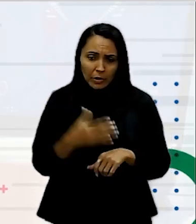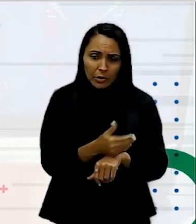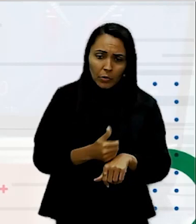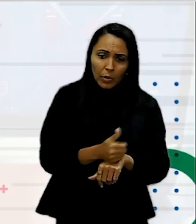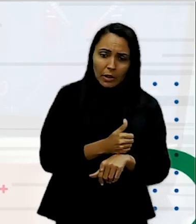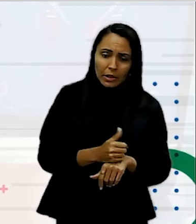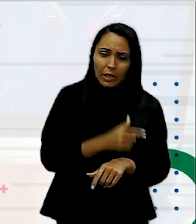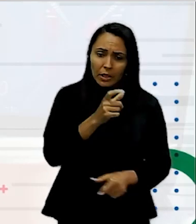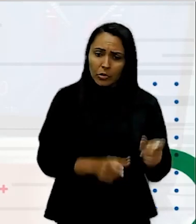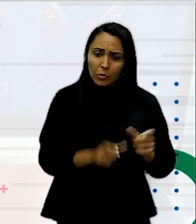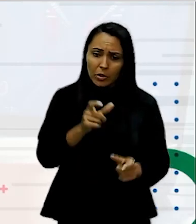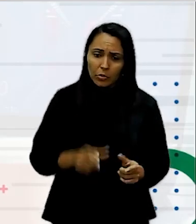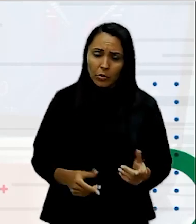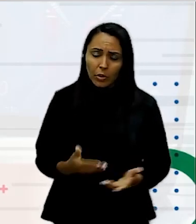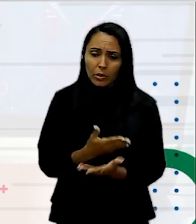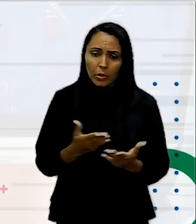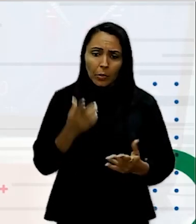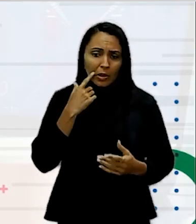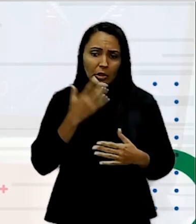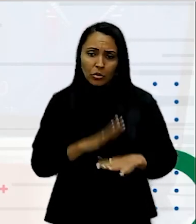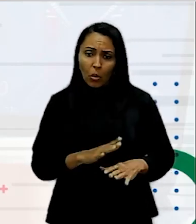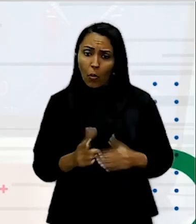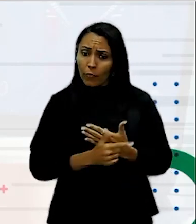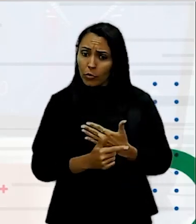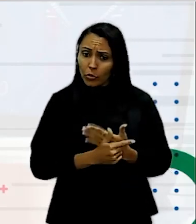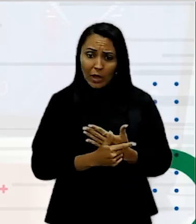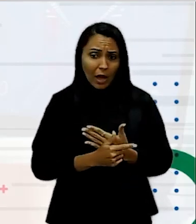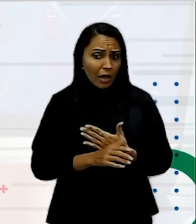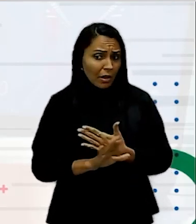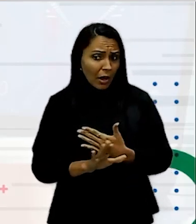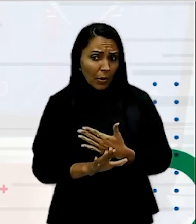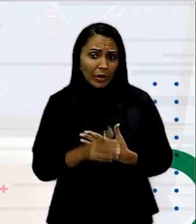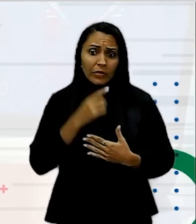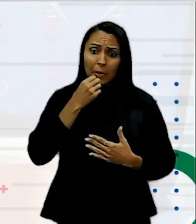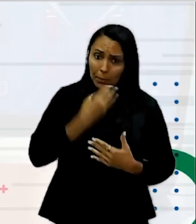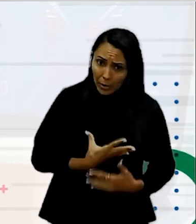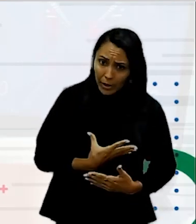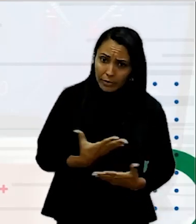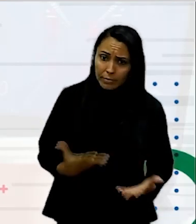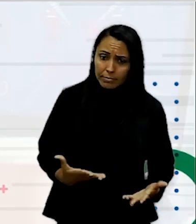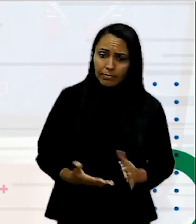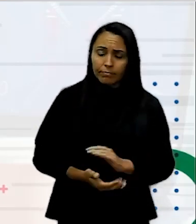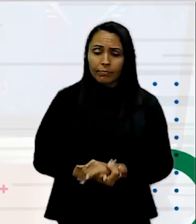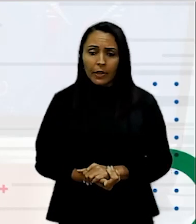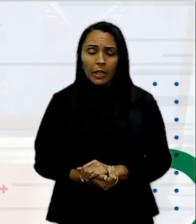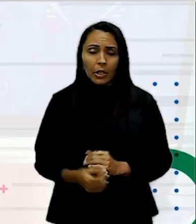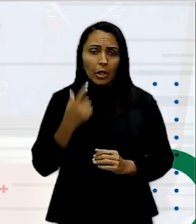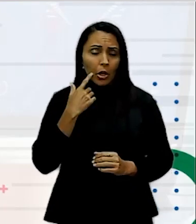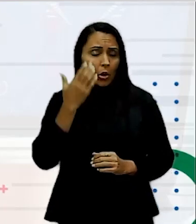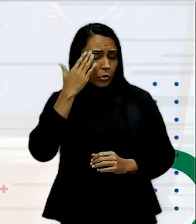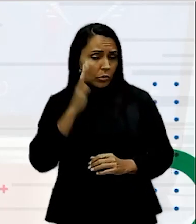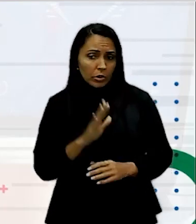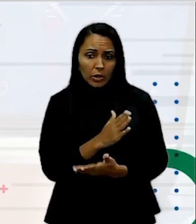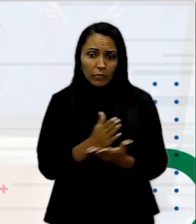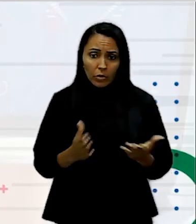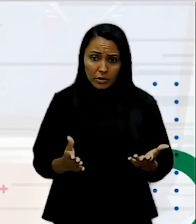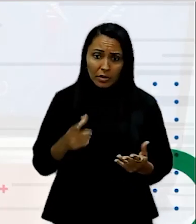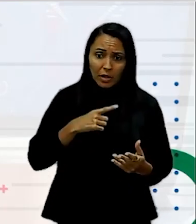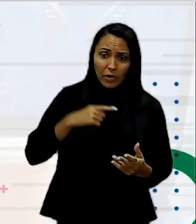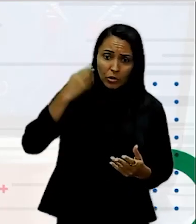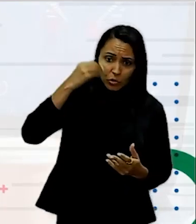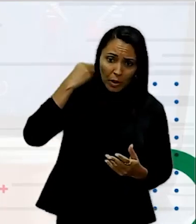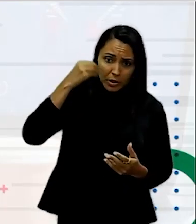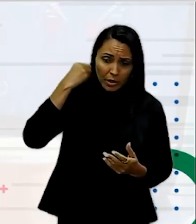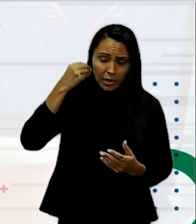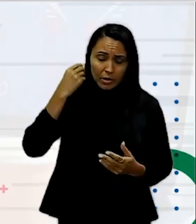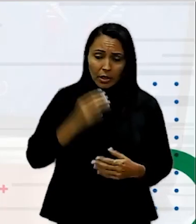porque não basta só funcionar, tem que funcionar bem eu não sei se vocês já passaram por alguma experiência em que